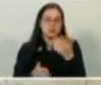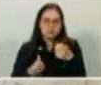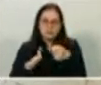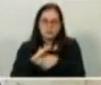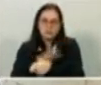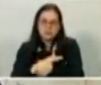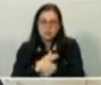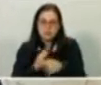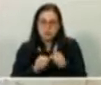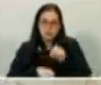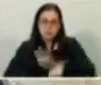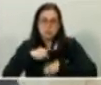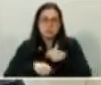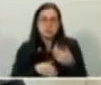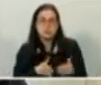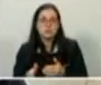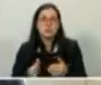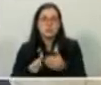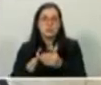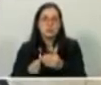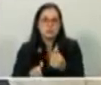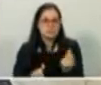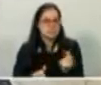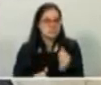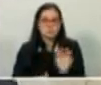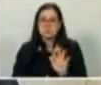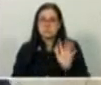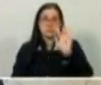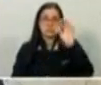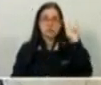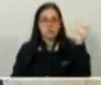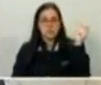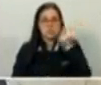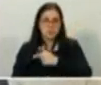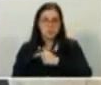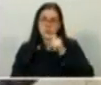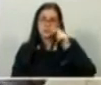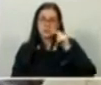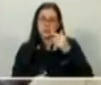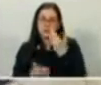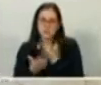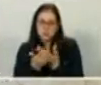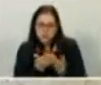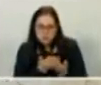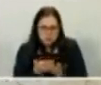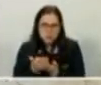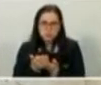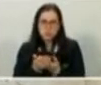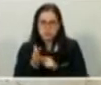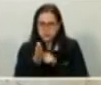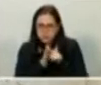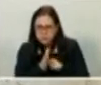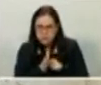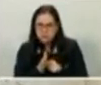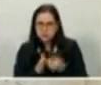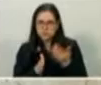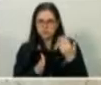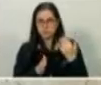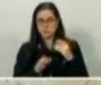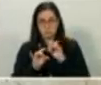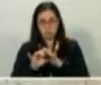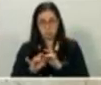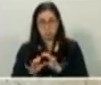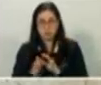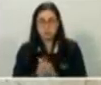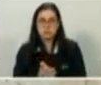São Paulo, que é um preço muito maior do que nós calculamos através de estudo técnico que nós fizemos. Então, nós temos também um